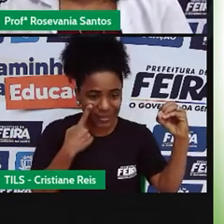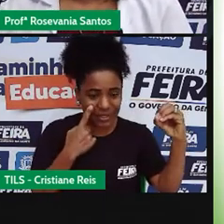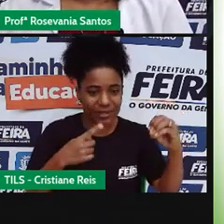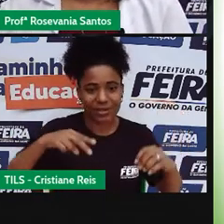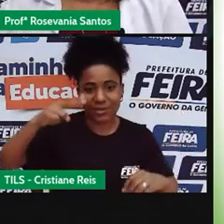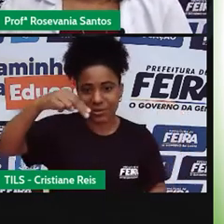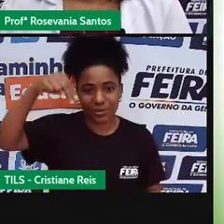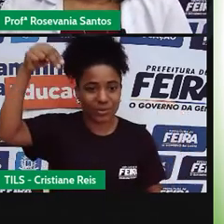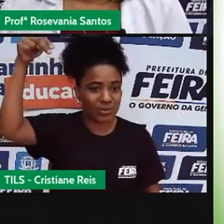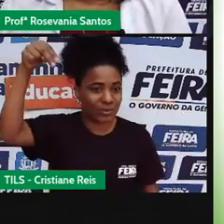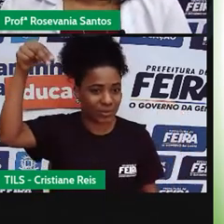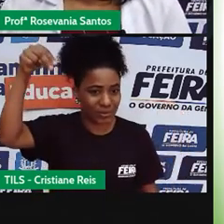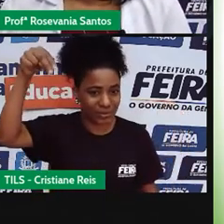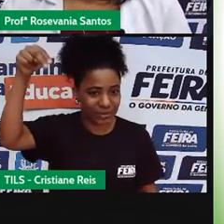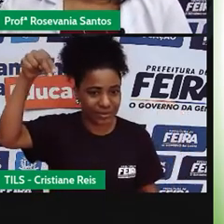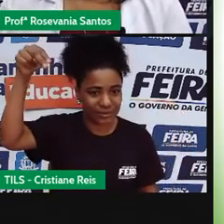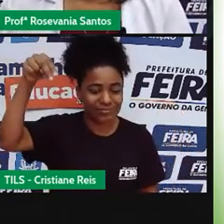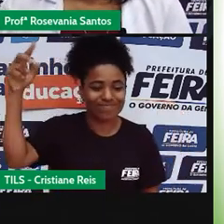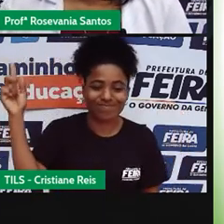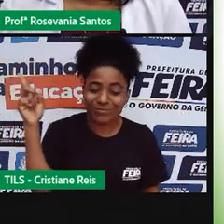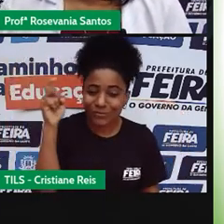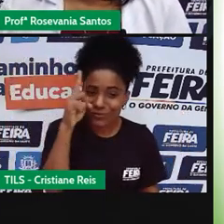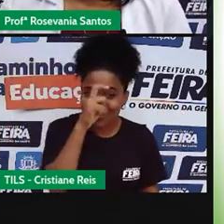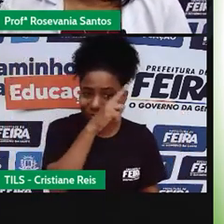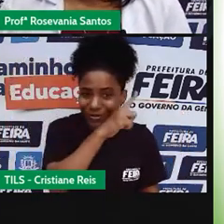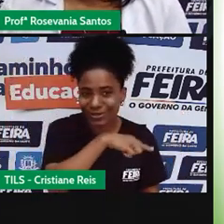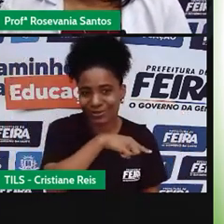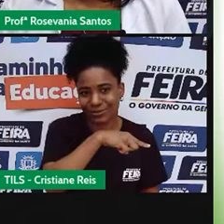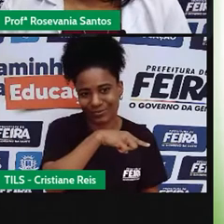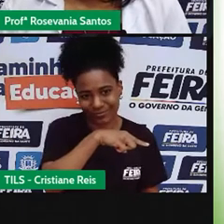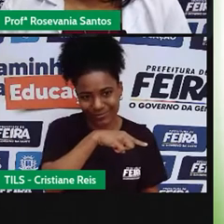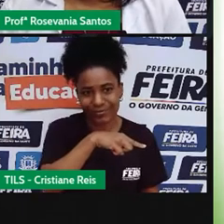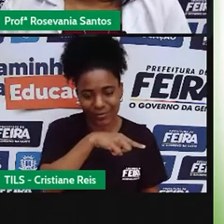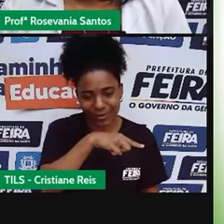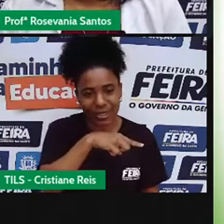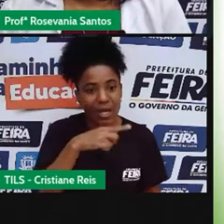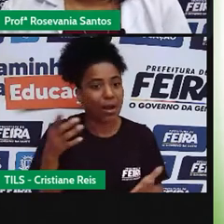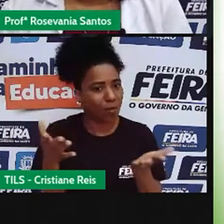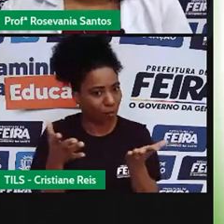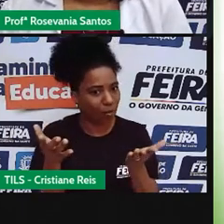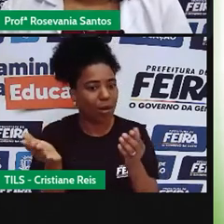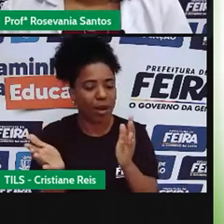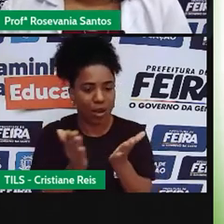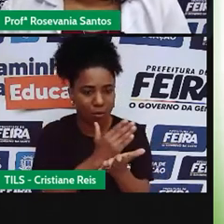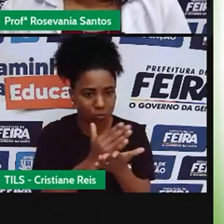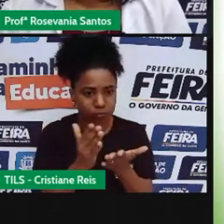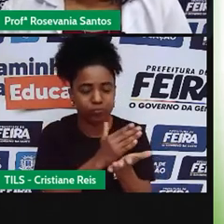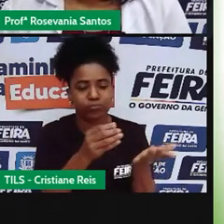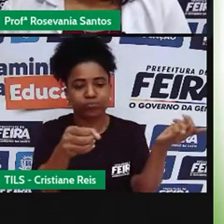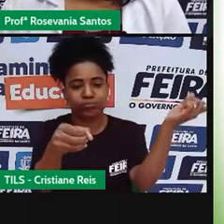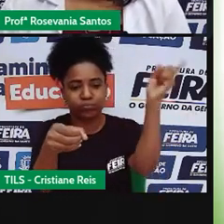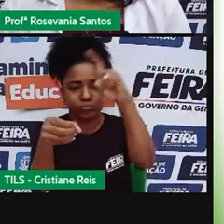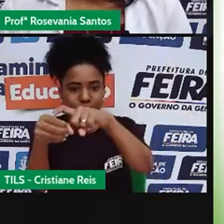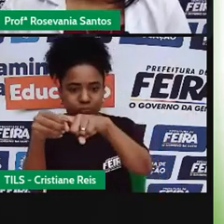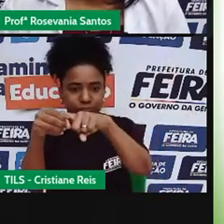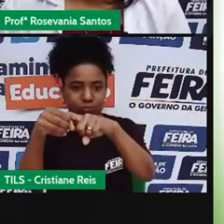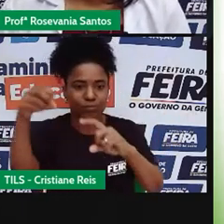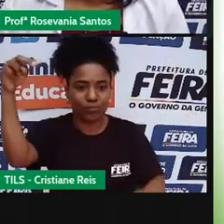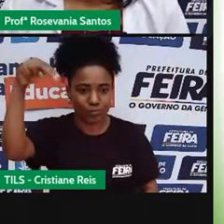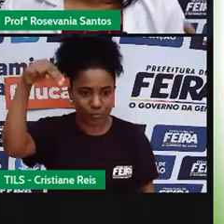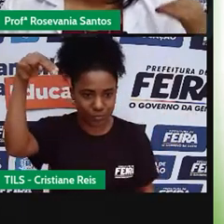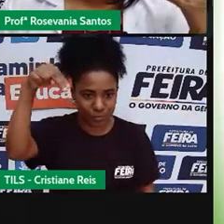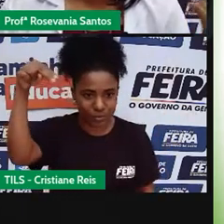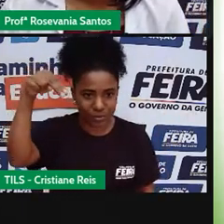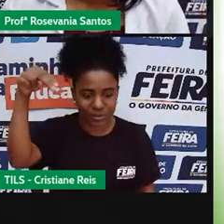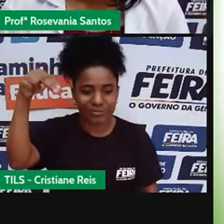já foi dito anteriormente em outras aulas, mas a gente tem aqui uma área com grandes problemas econômicos e